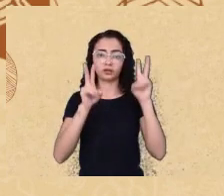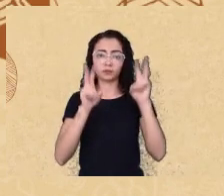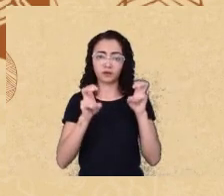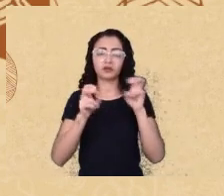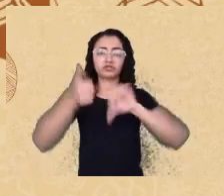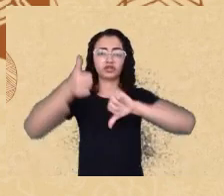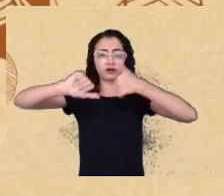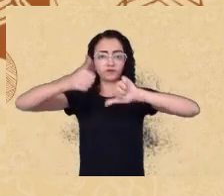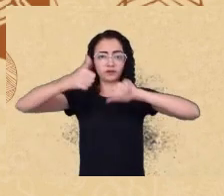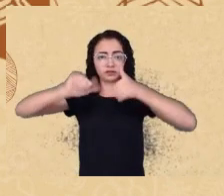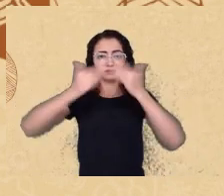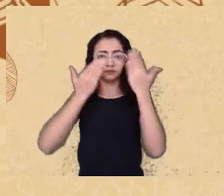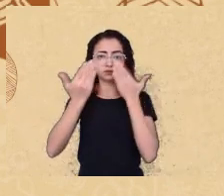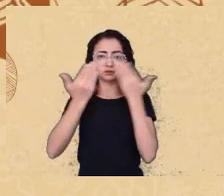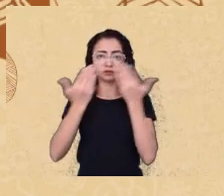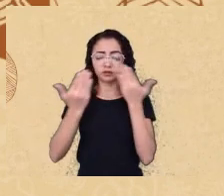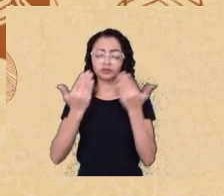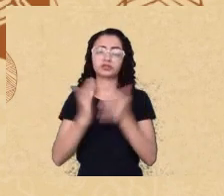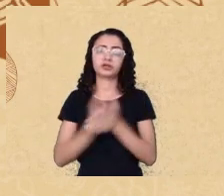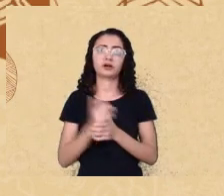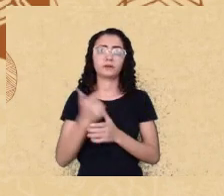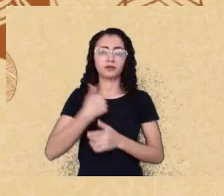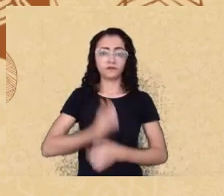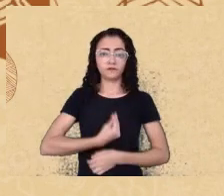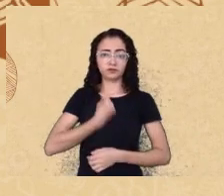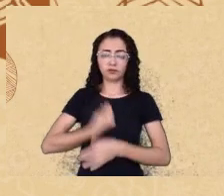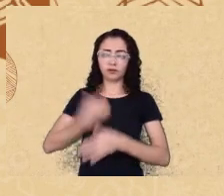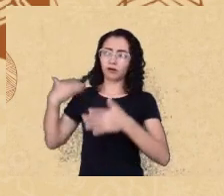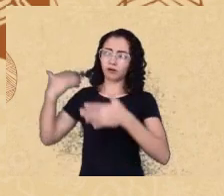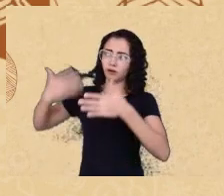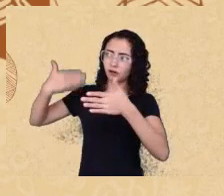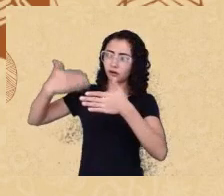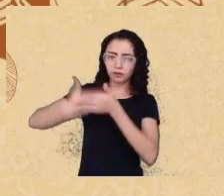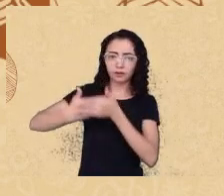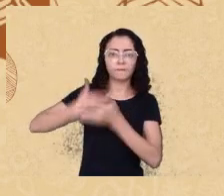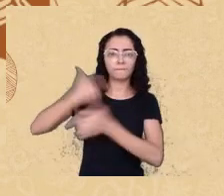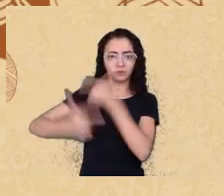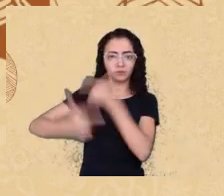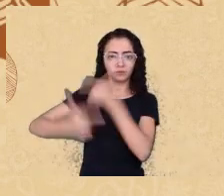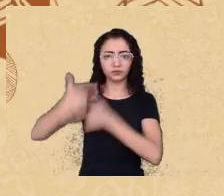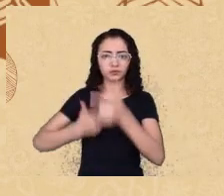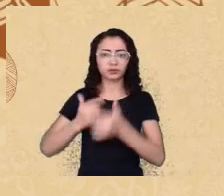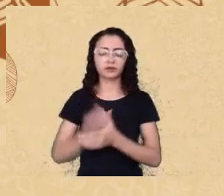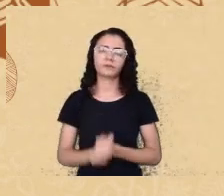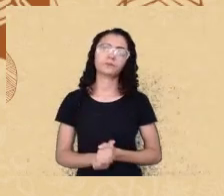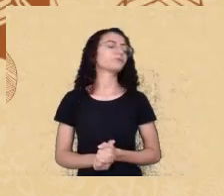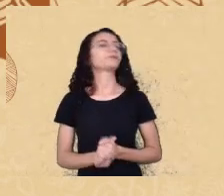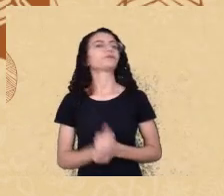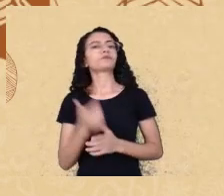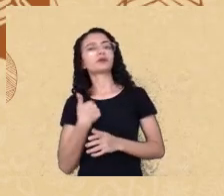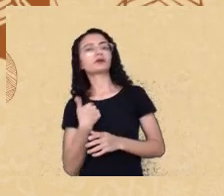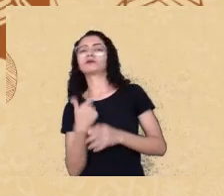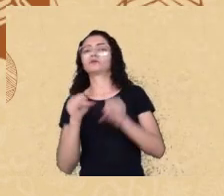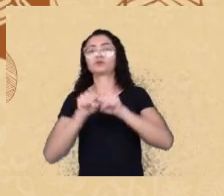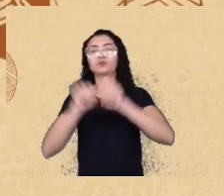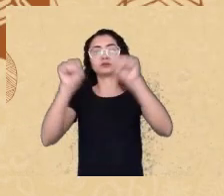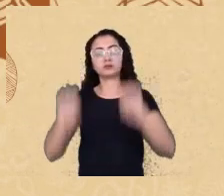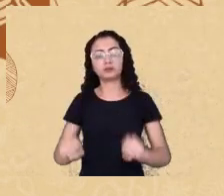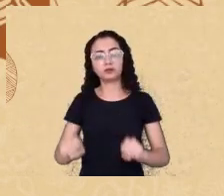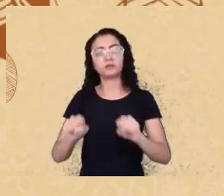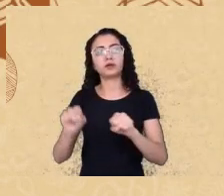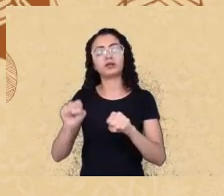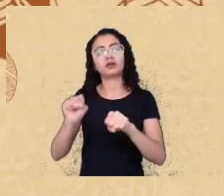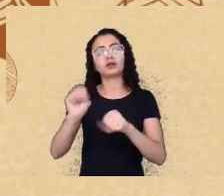eu atuo como parecerista doc do Sistema de Avaliação de Testes Psicológicos do Conselho Federal de Psicologia,